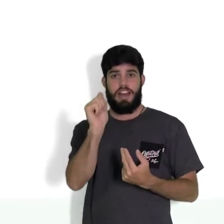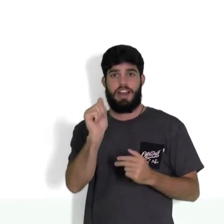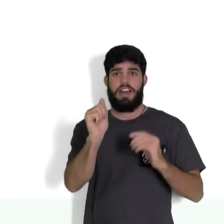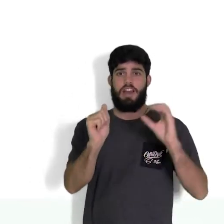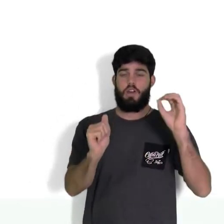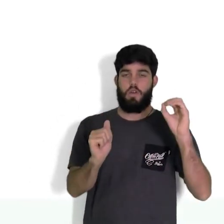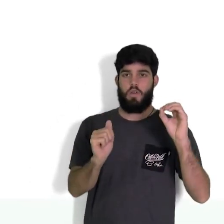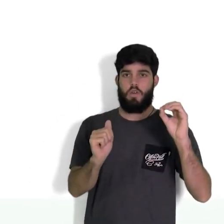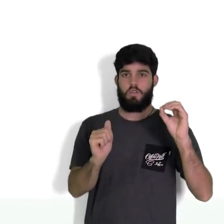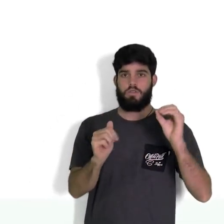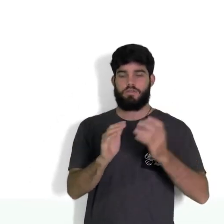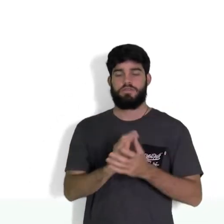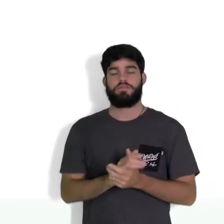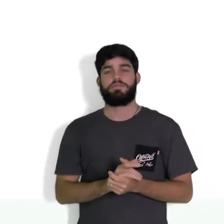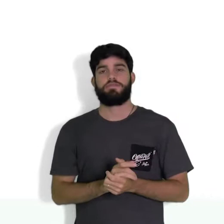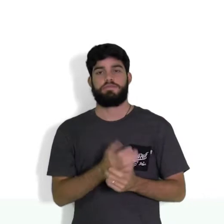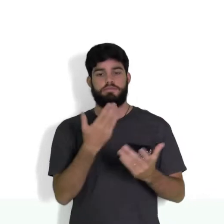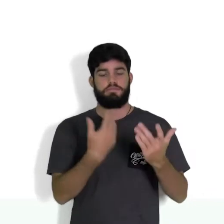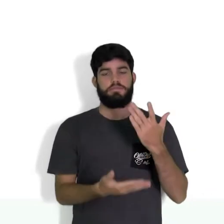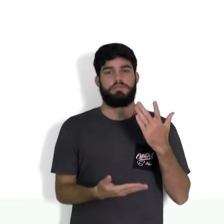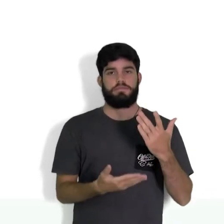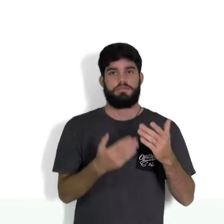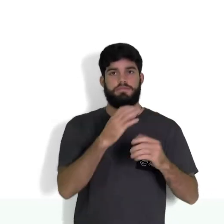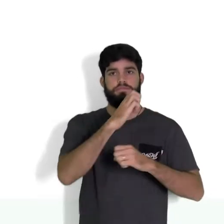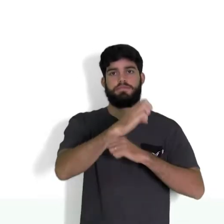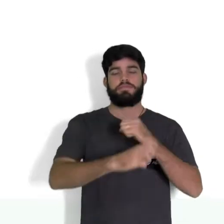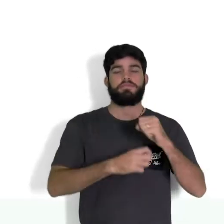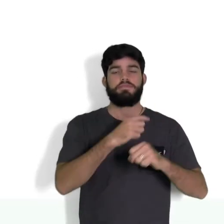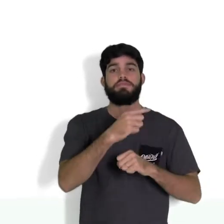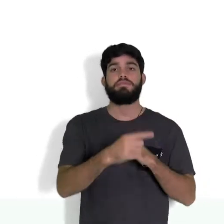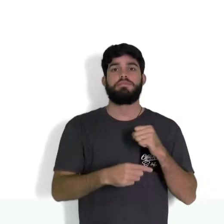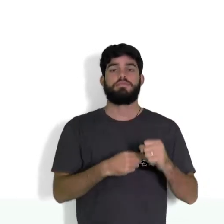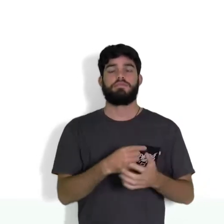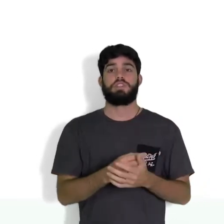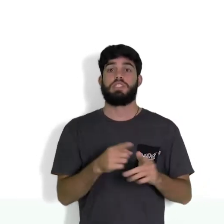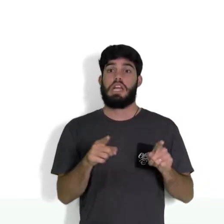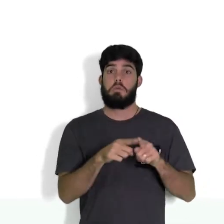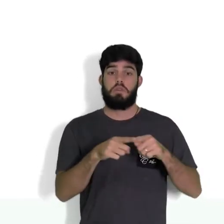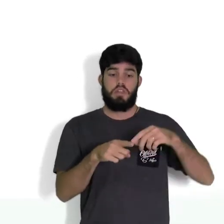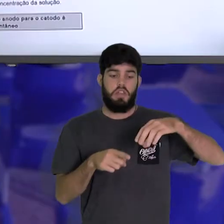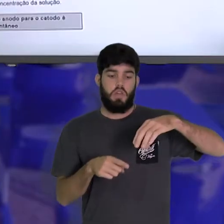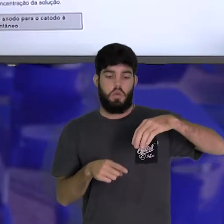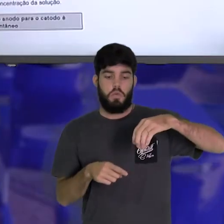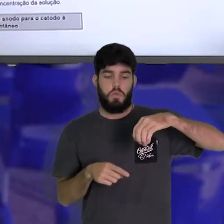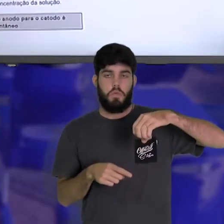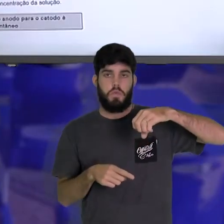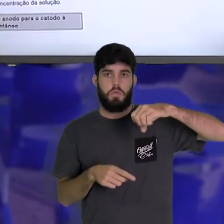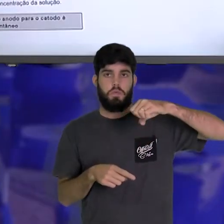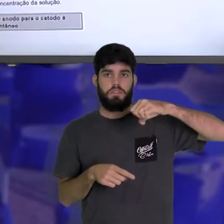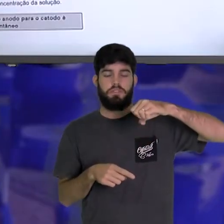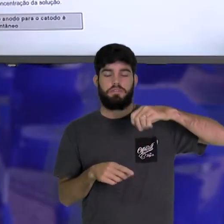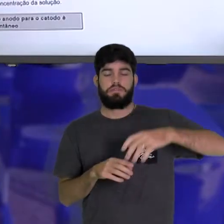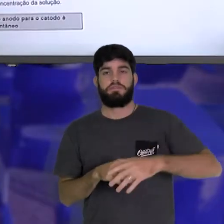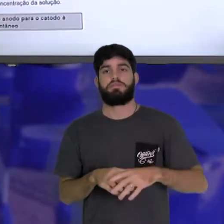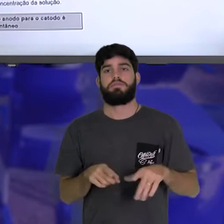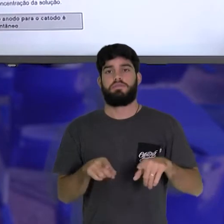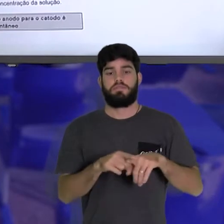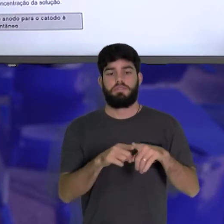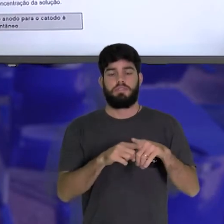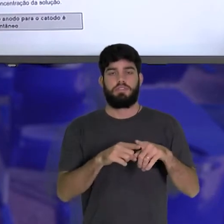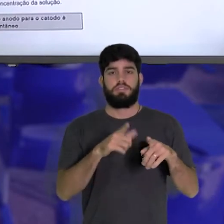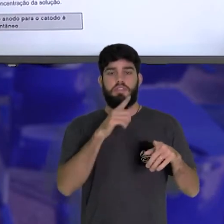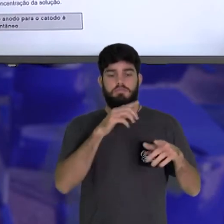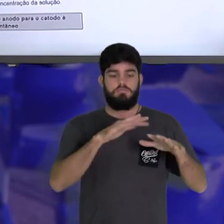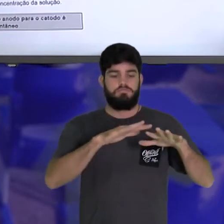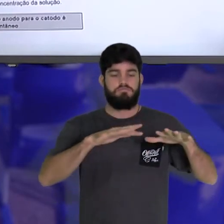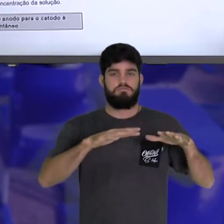Ou seja, perda de elétrons. A corrosão do eletrodo e, consequentemente, aumento da concentração da solução.